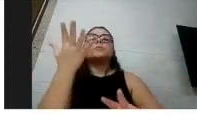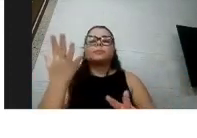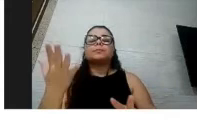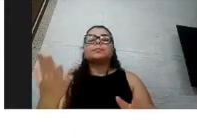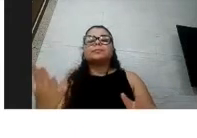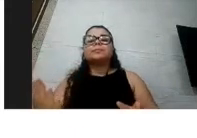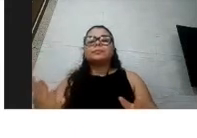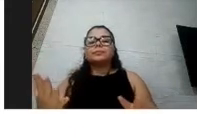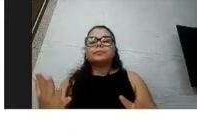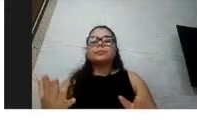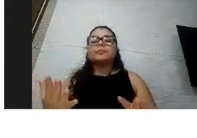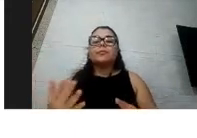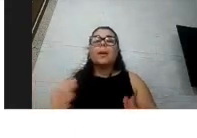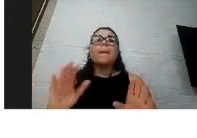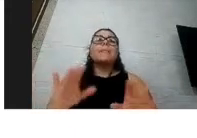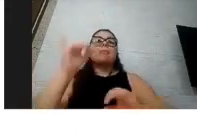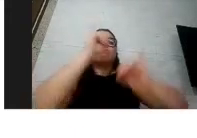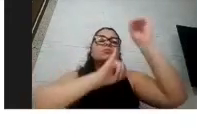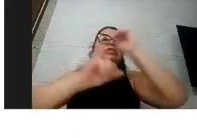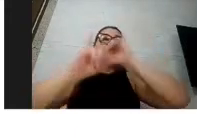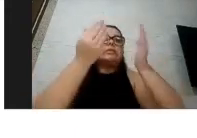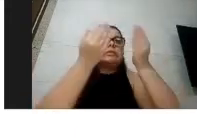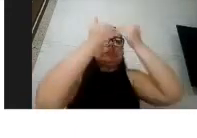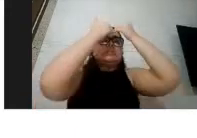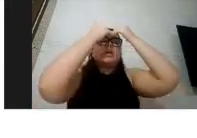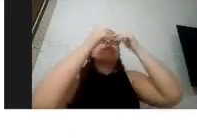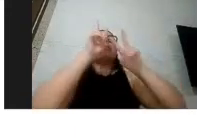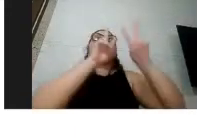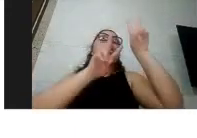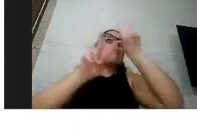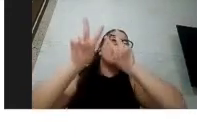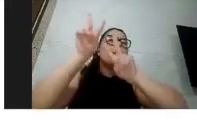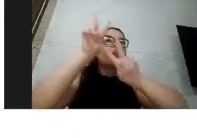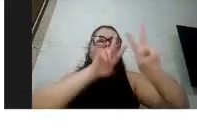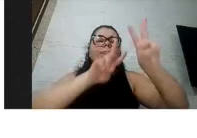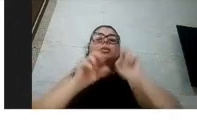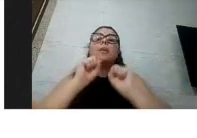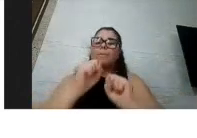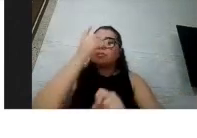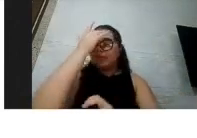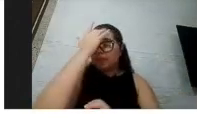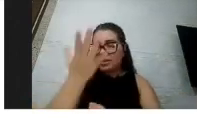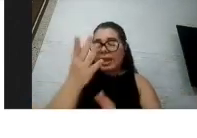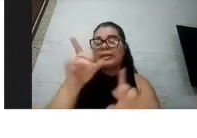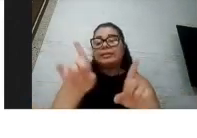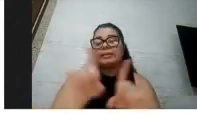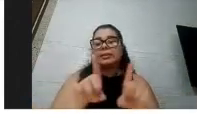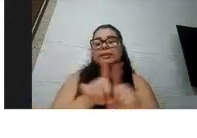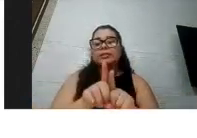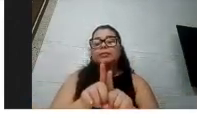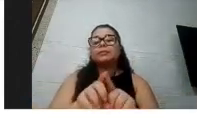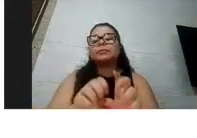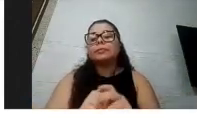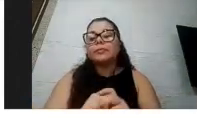facilite essa entrada da informação através da visão, algumas vezes, você pode facilitar, e aqui eu